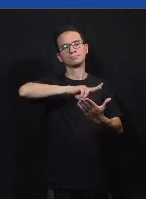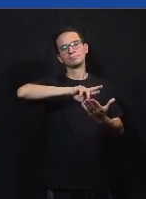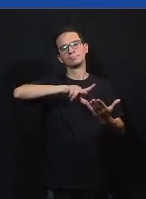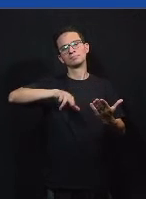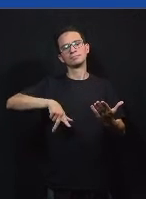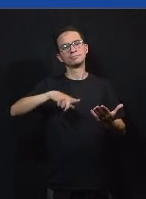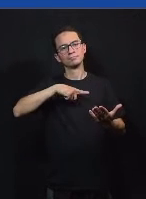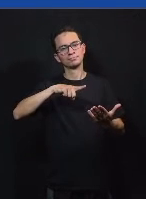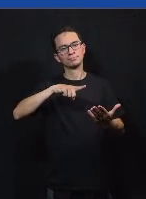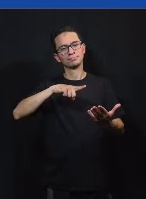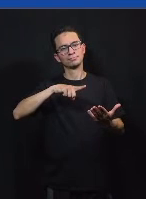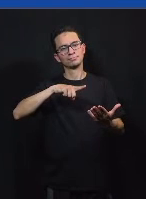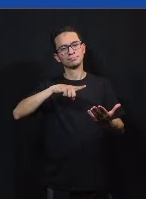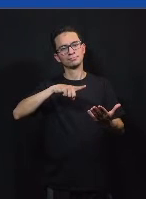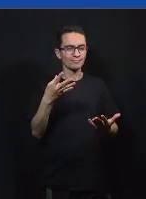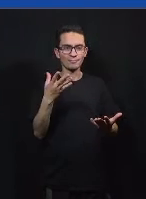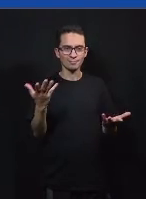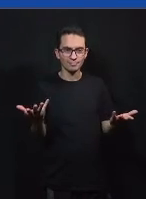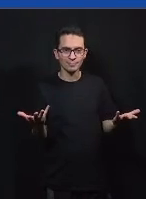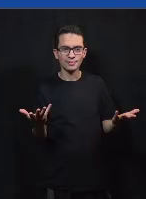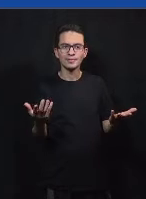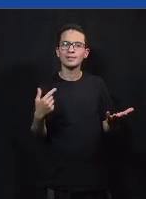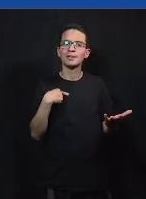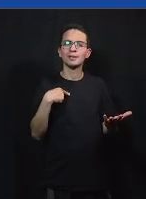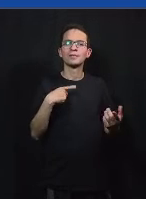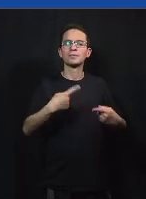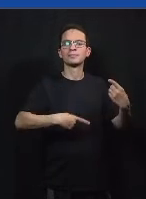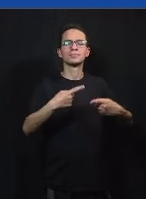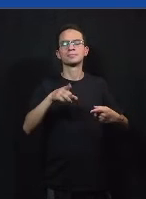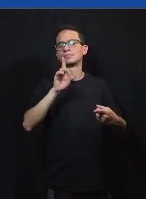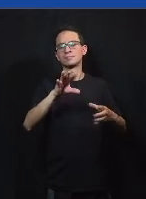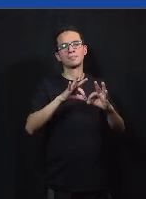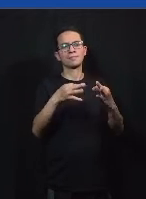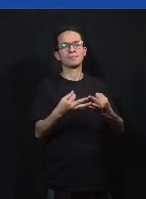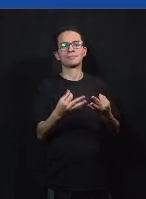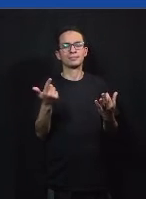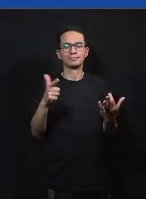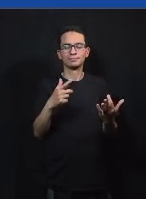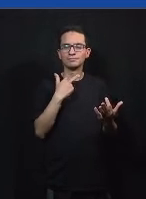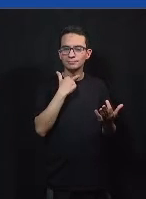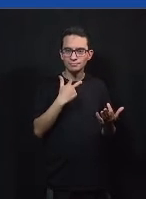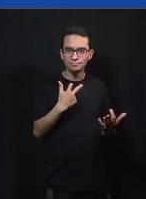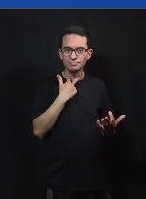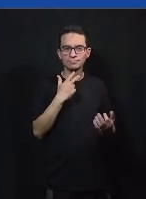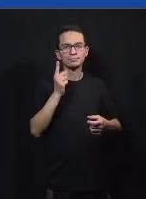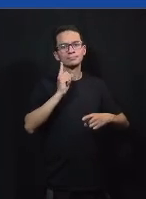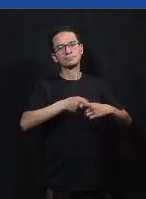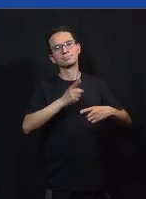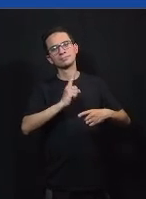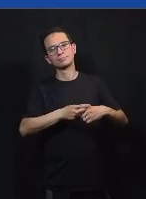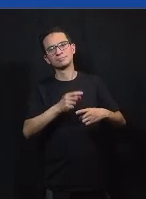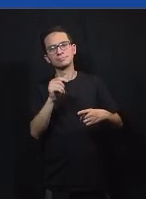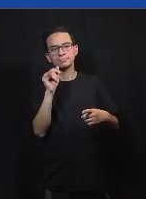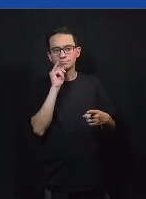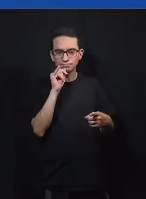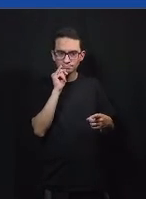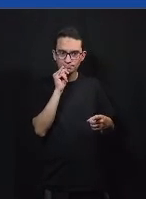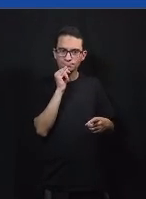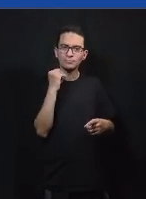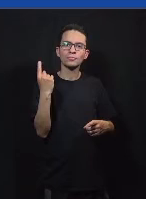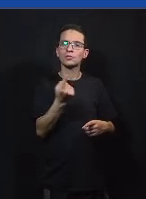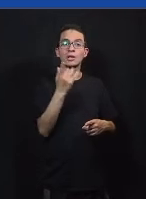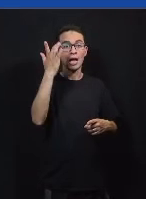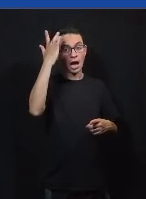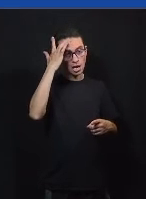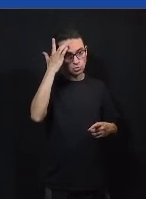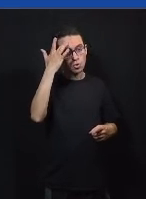simplesmente através de debates e que são questões que a tem que explorar então eu acho